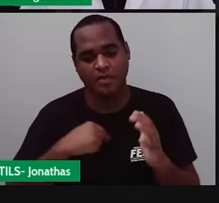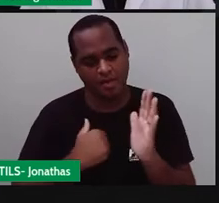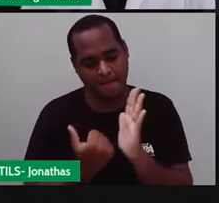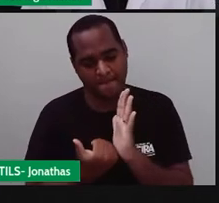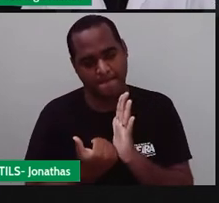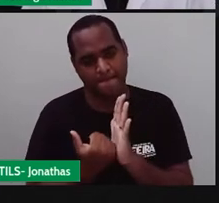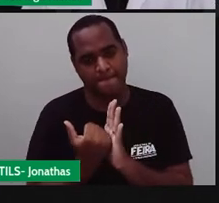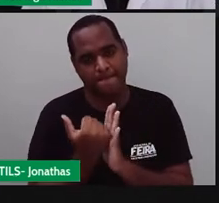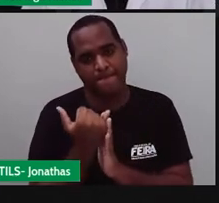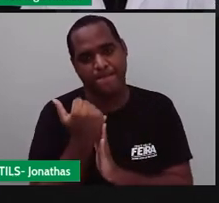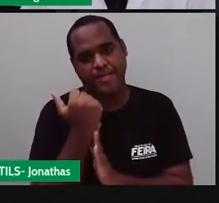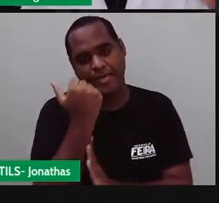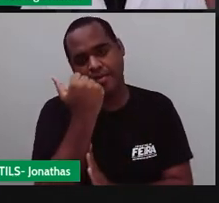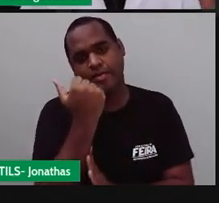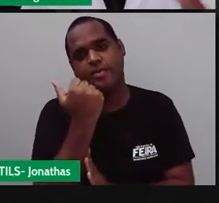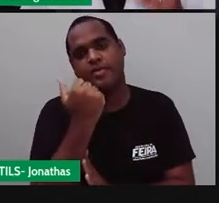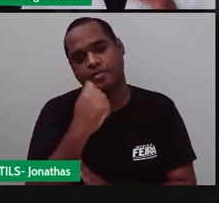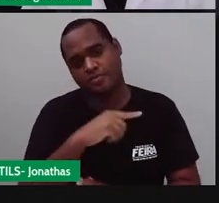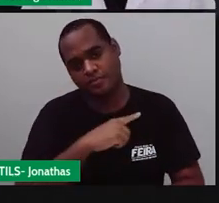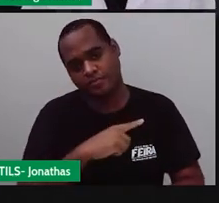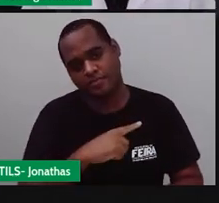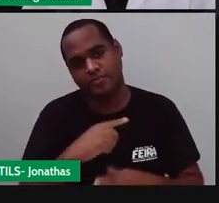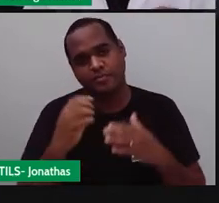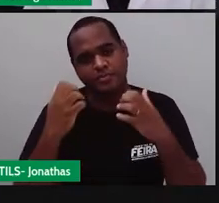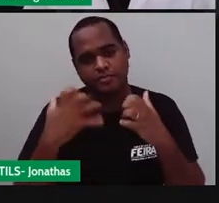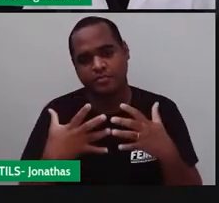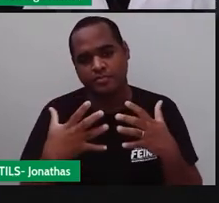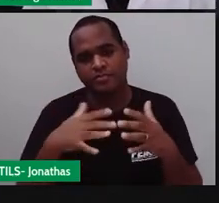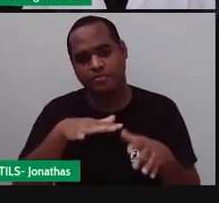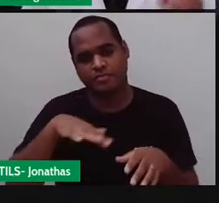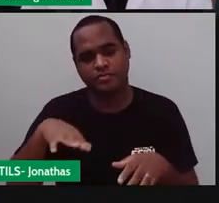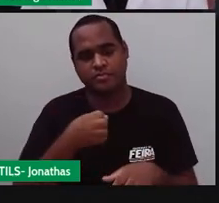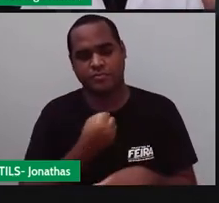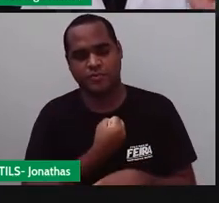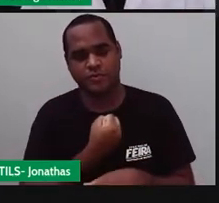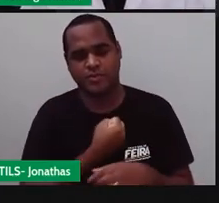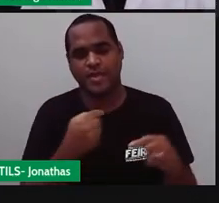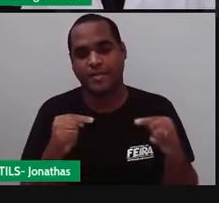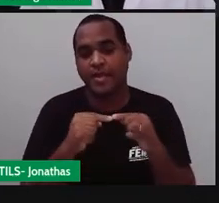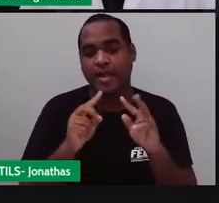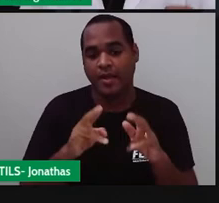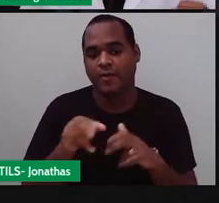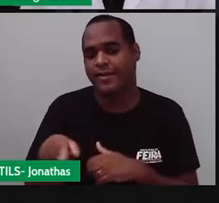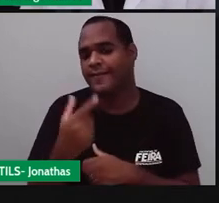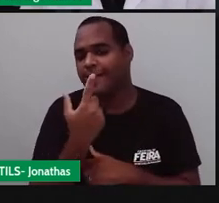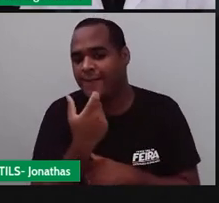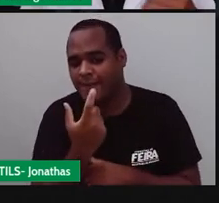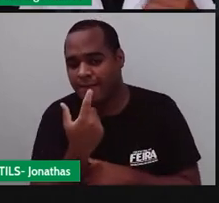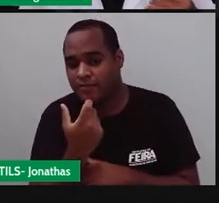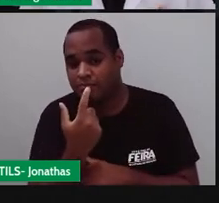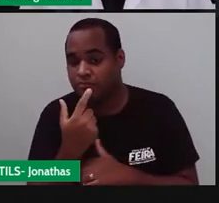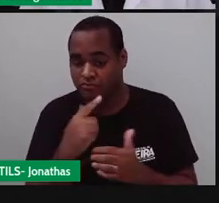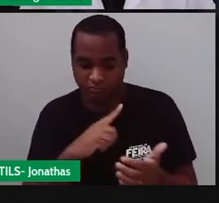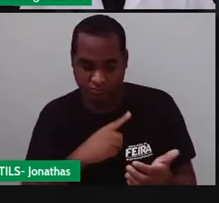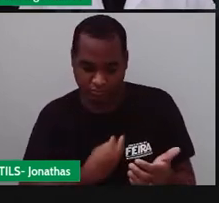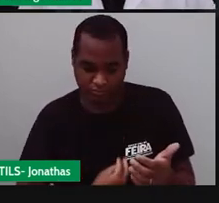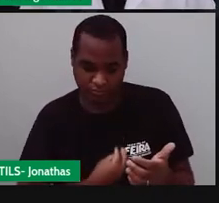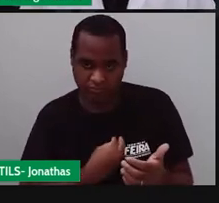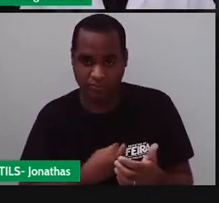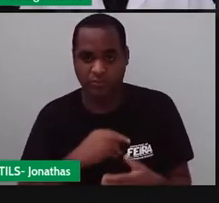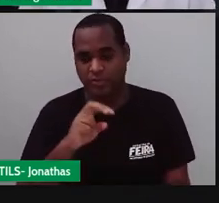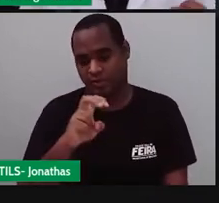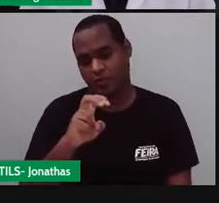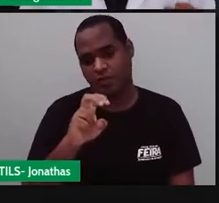preço do combustível, tá? Mas esse número que está destacado em vermelho, ali embaixo, 5 reais e 55